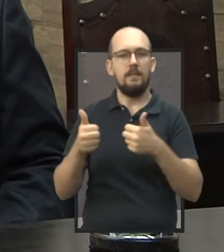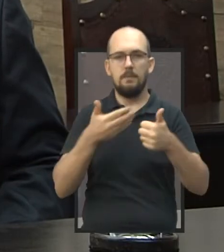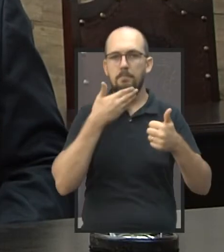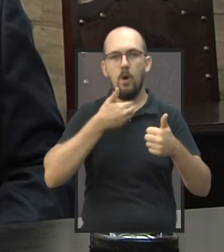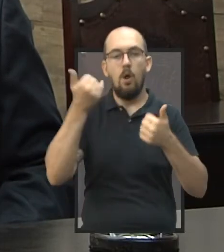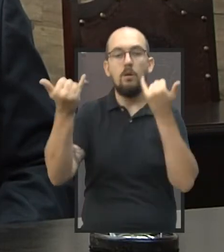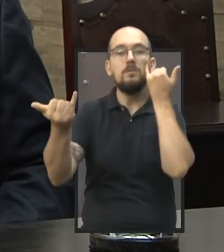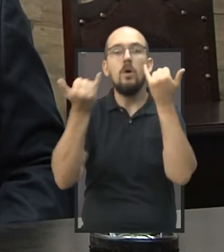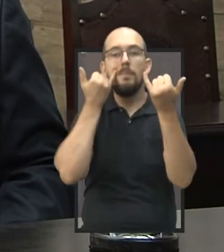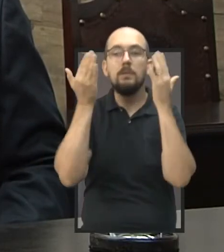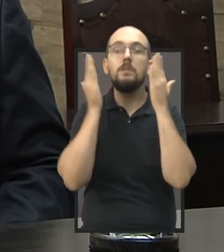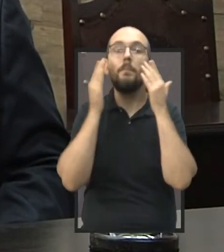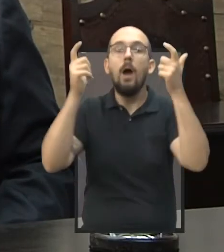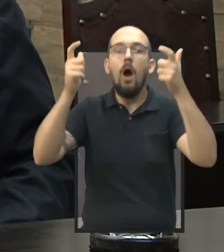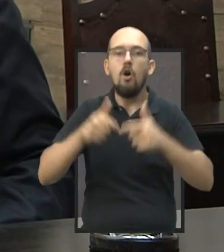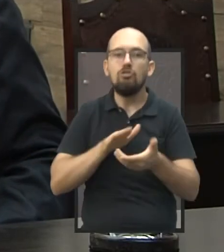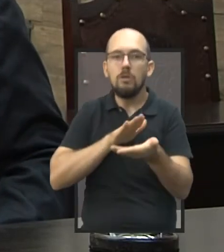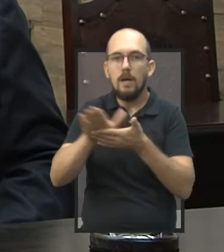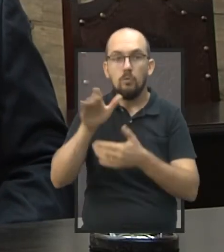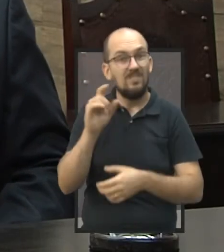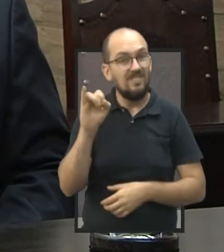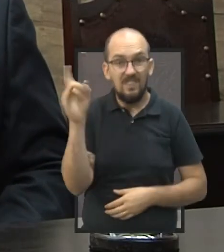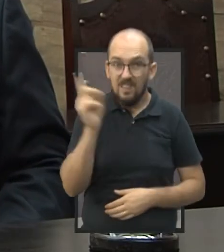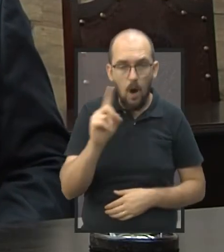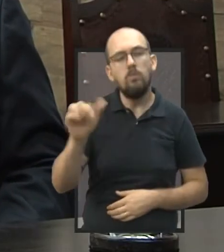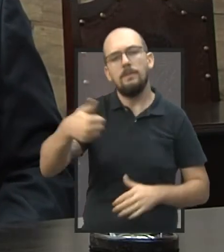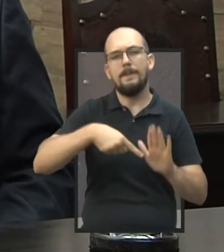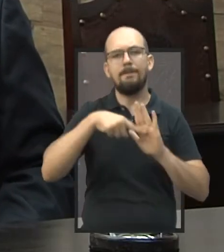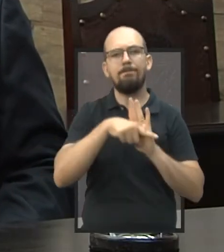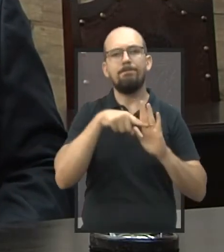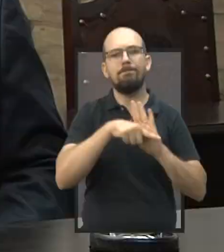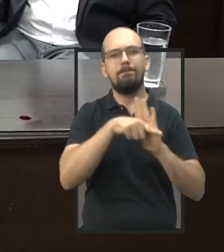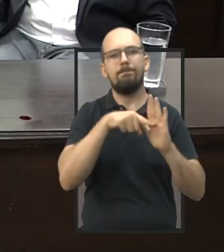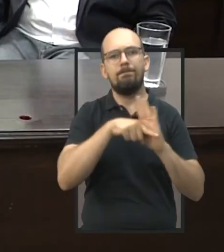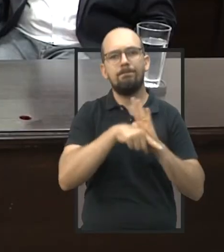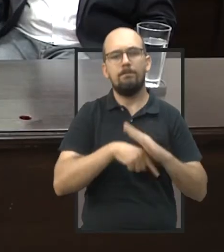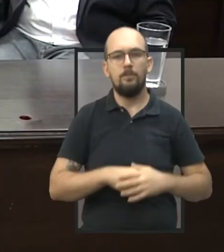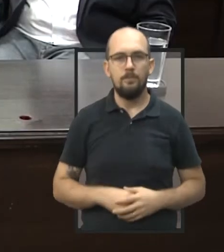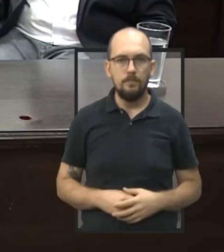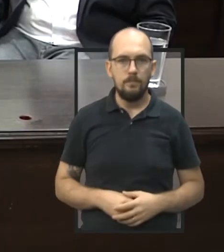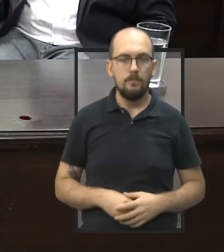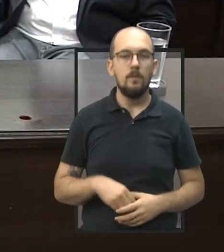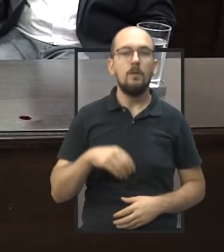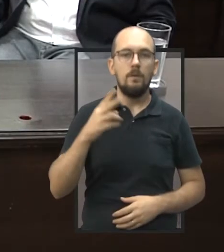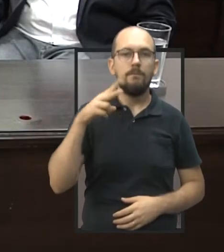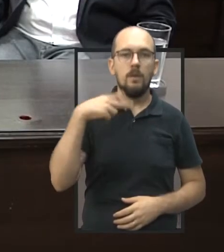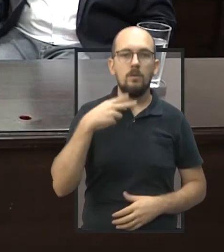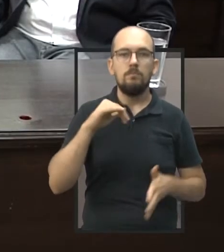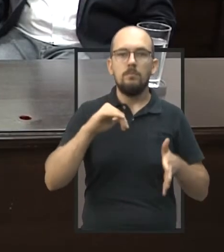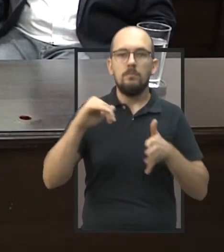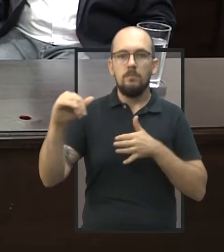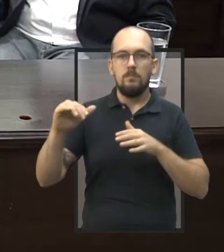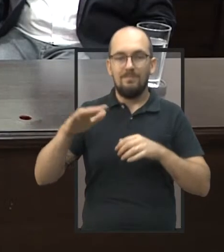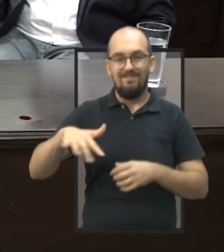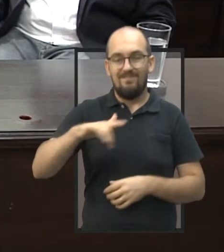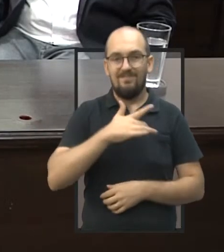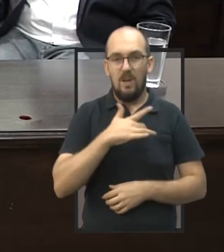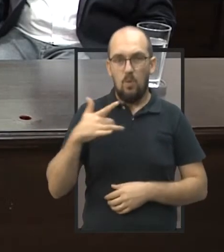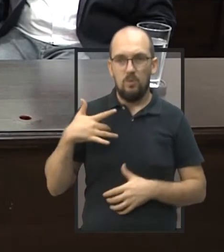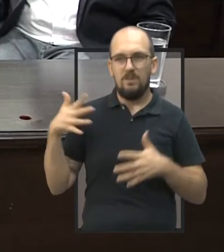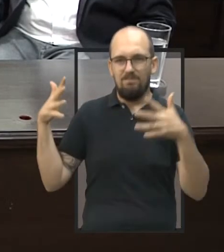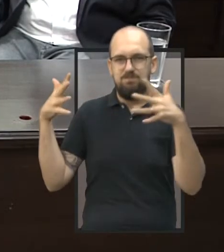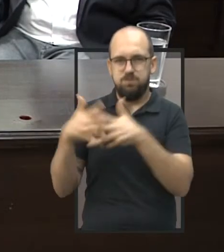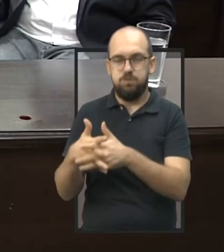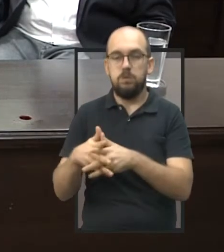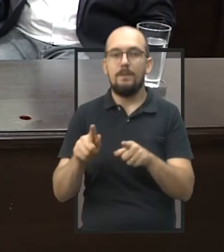saber se foi bem empenhar o dinheiro. Se não foi, a gente abre uma investigação já. Vereador, além da área da saúde, a pandemia impactou